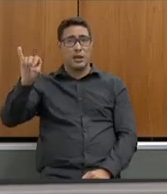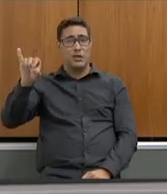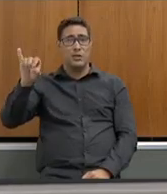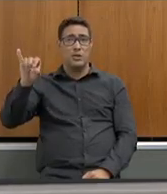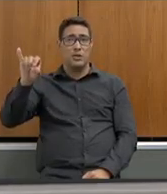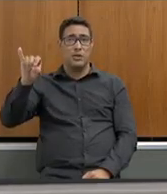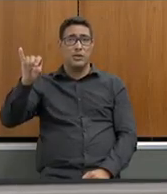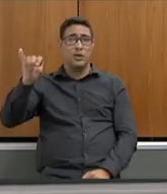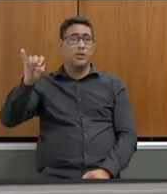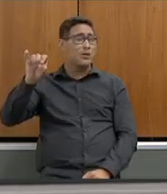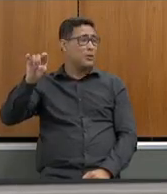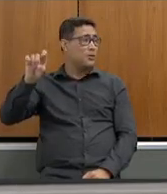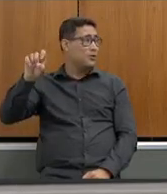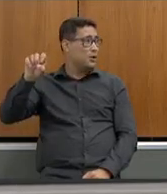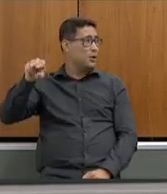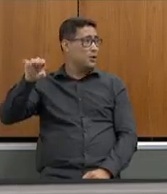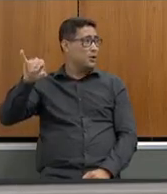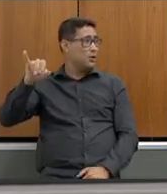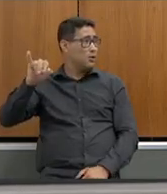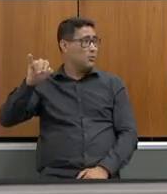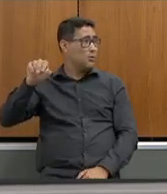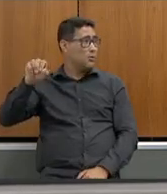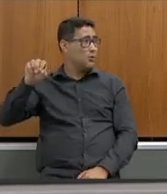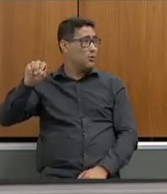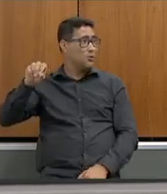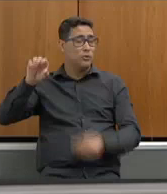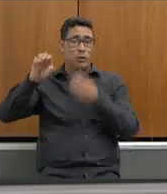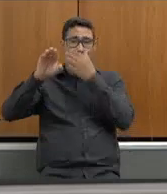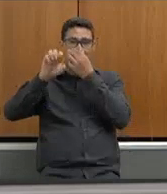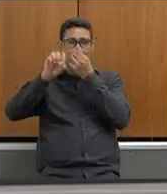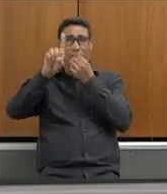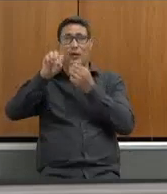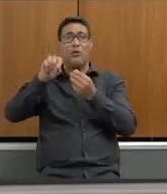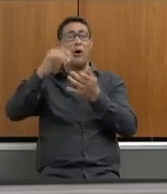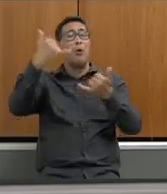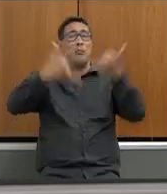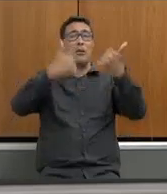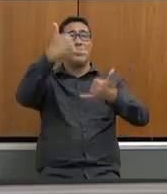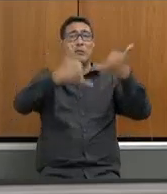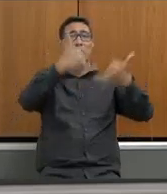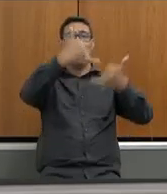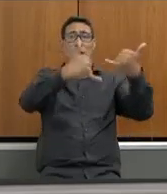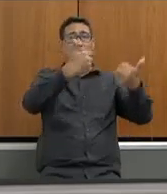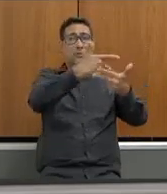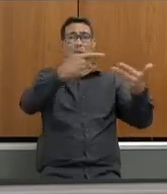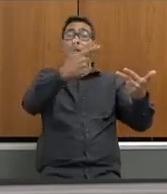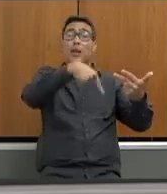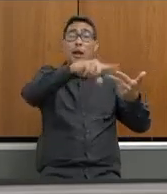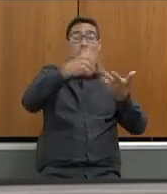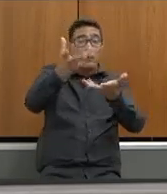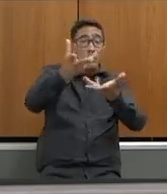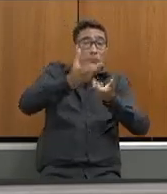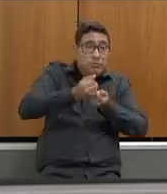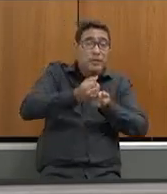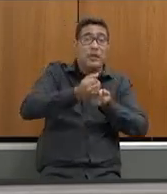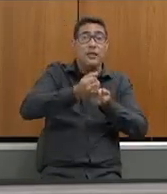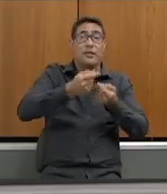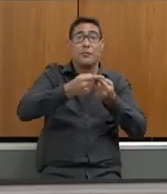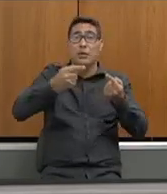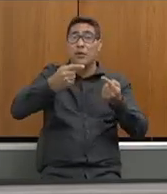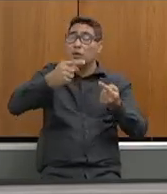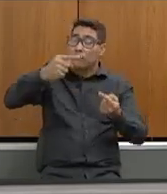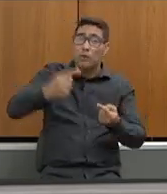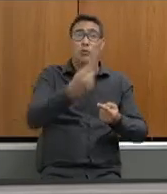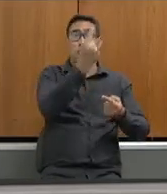rede de badminton não foi só eu não deputado um tanto diretor e eu não estou falando só de uma